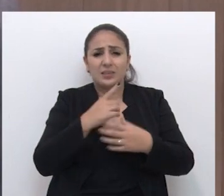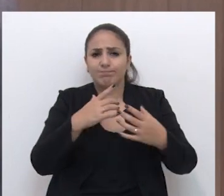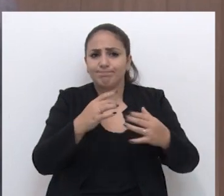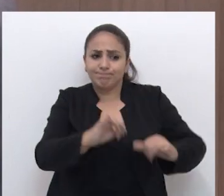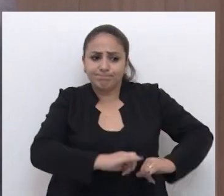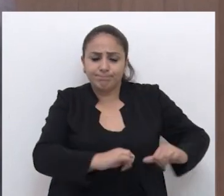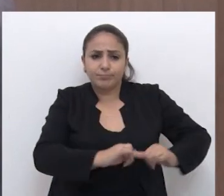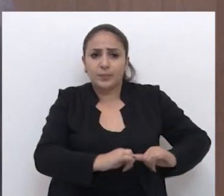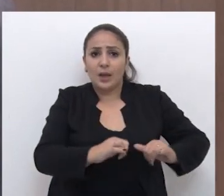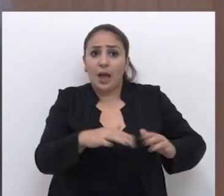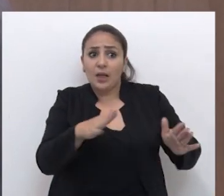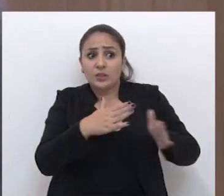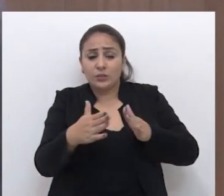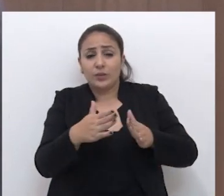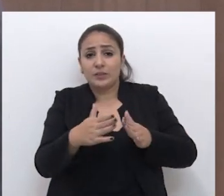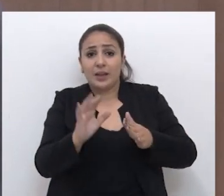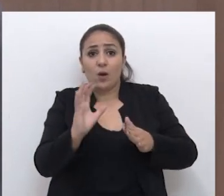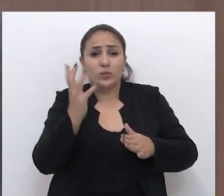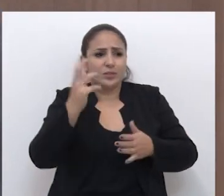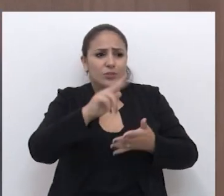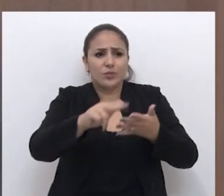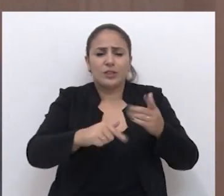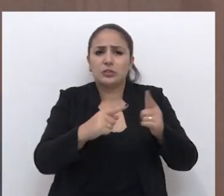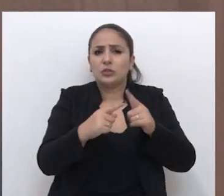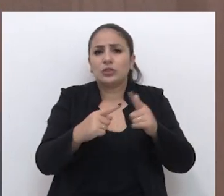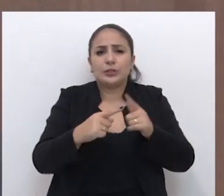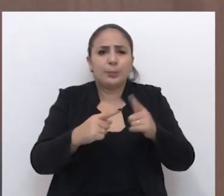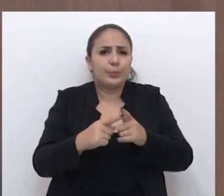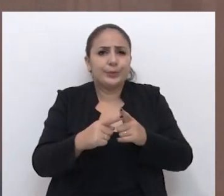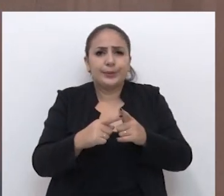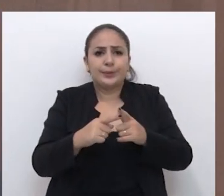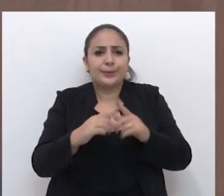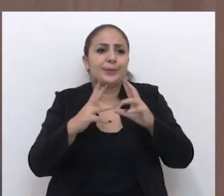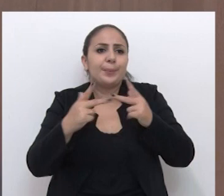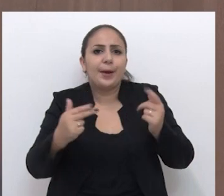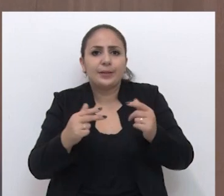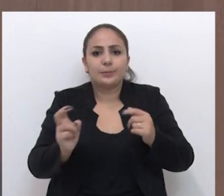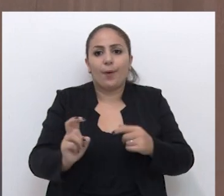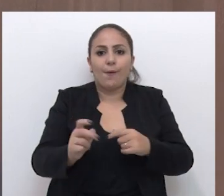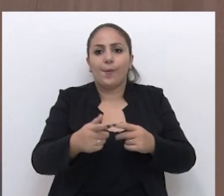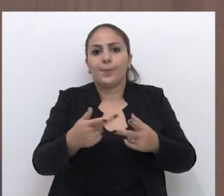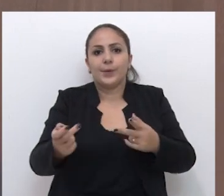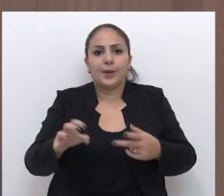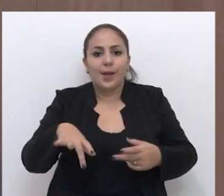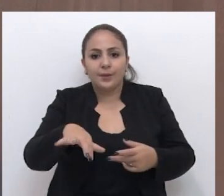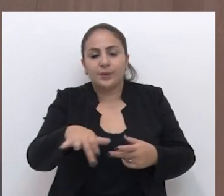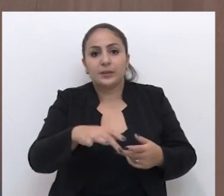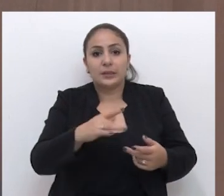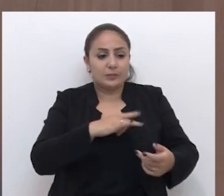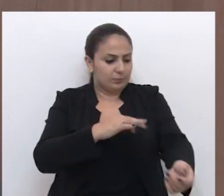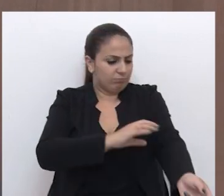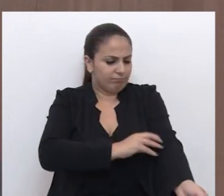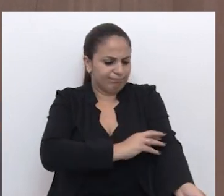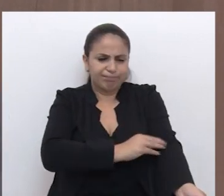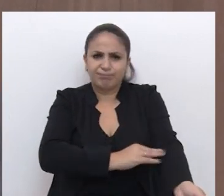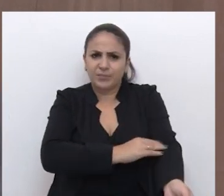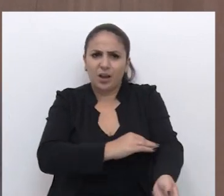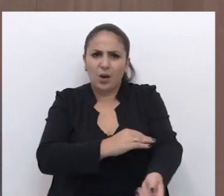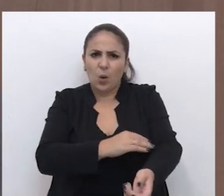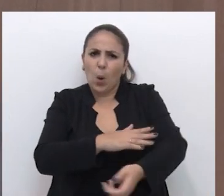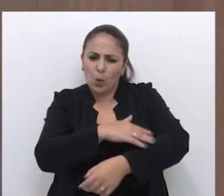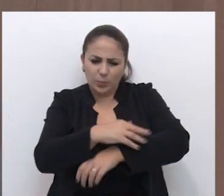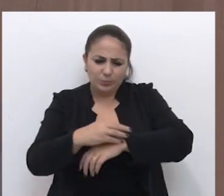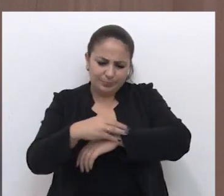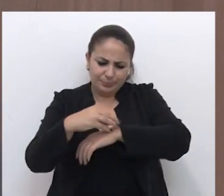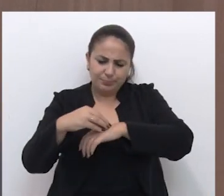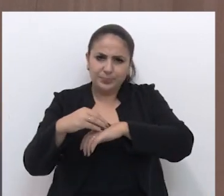sofrendo lá com a presença de mais diversos tipos de bichos. As crianças estão aparecendo com feridas no corpo, muito